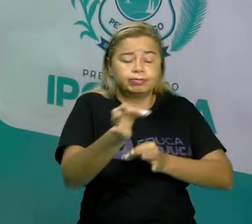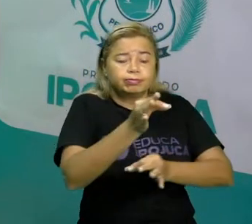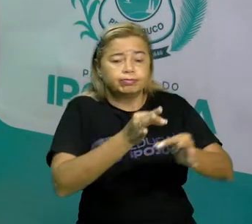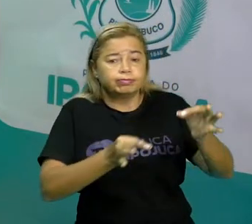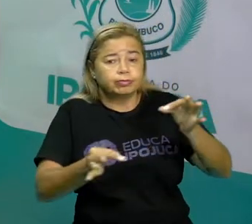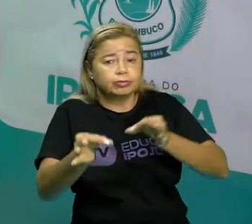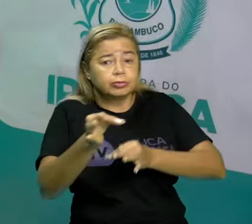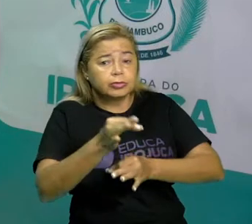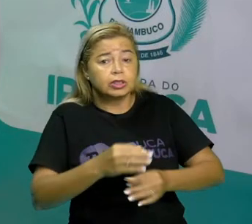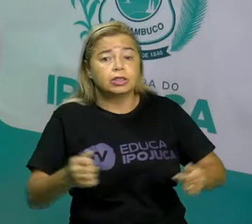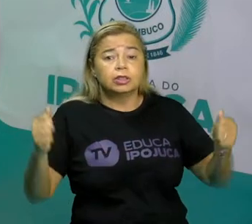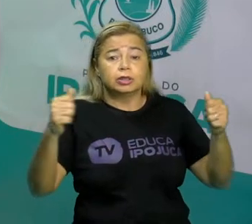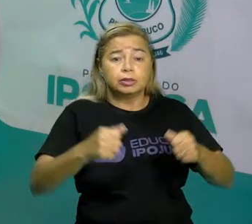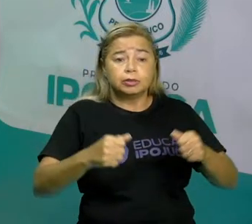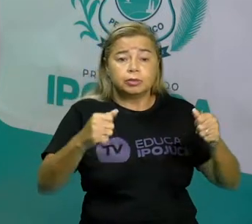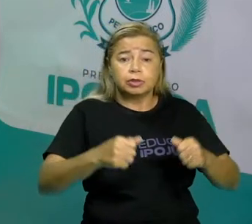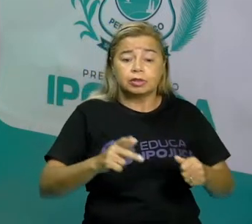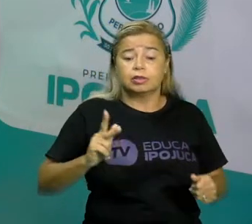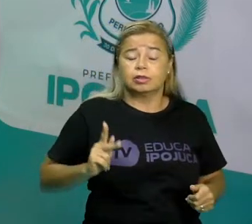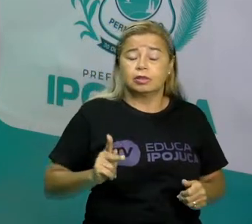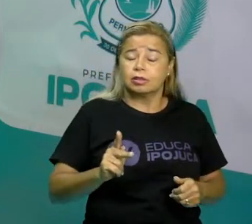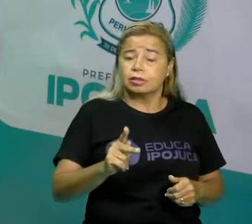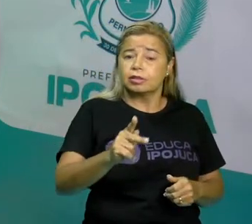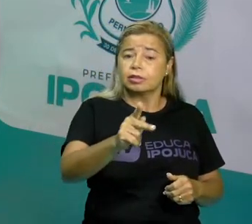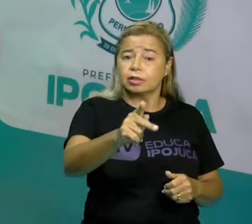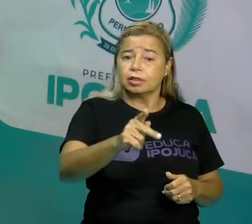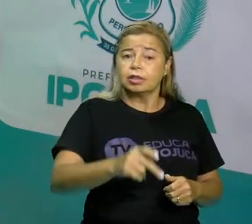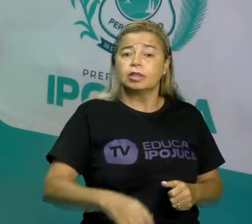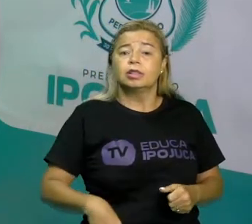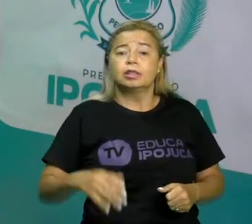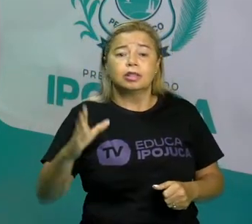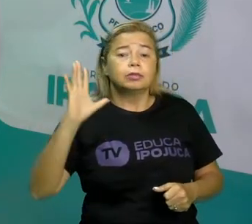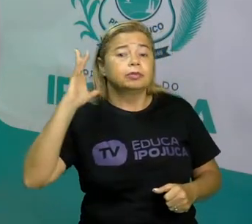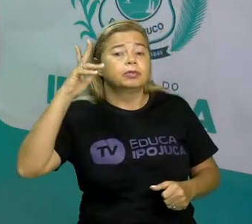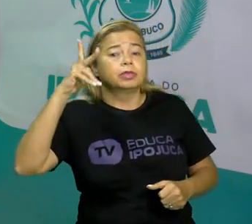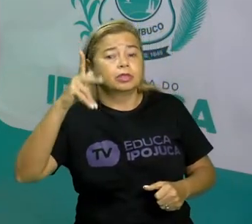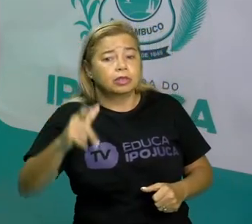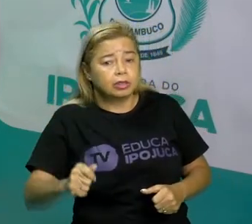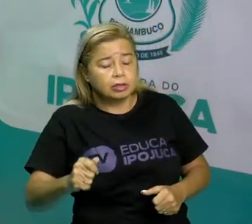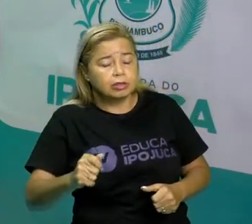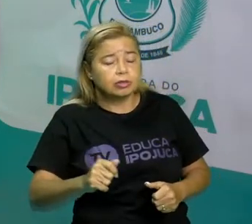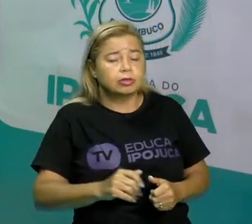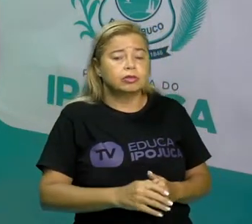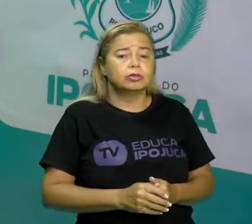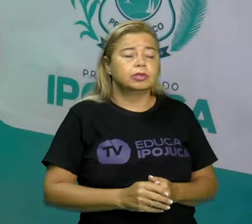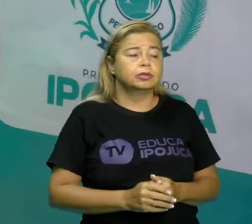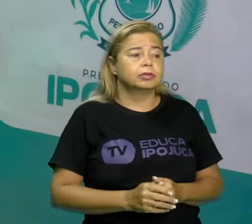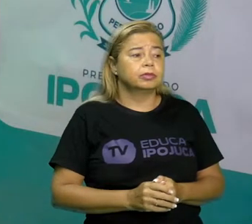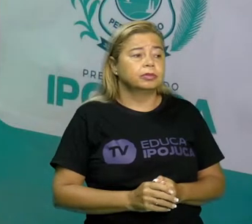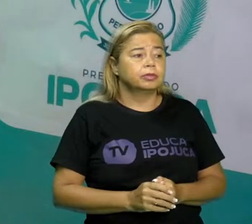para que a gente possa aprender a usar e a resolver as situações que teremos lá na frente.